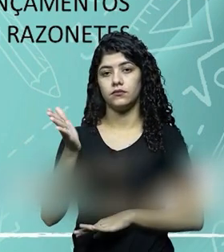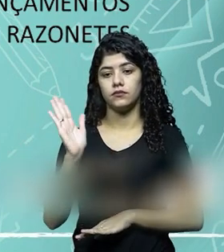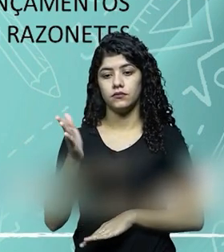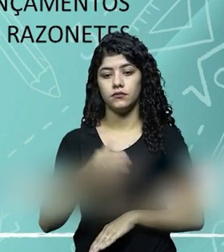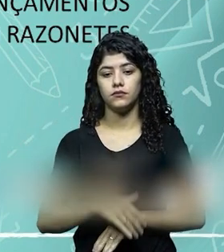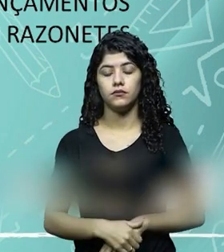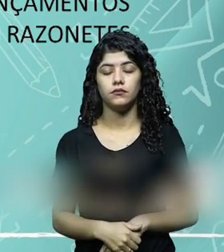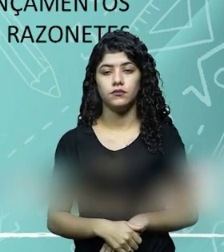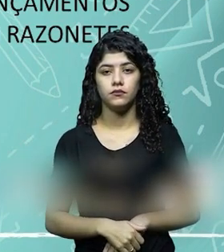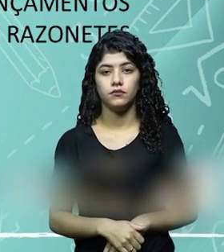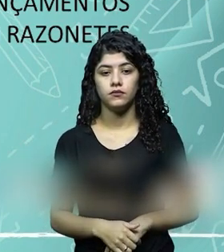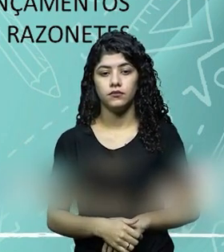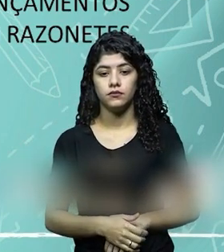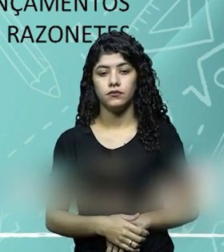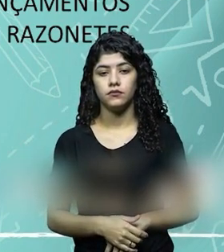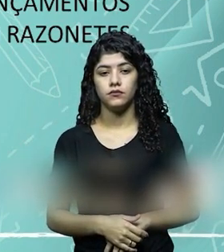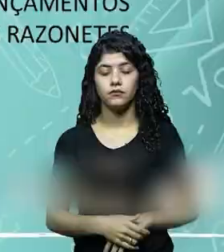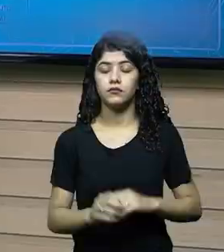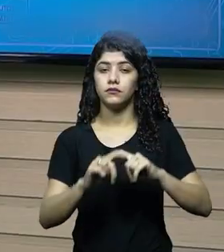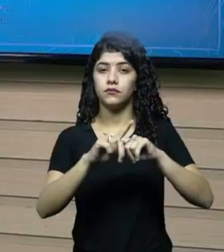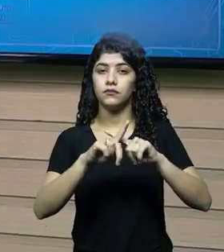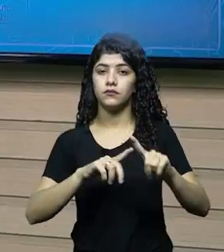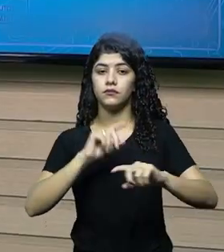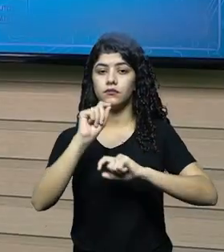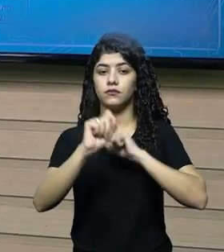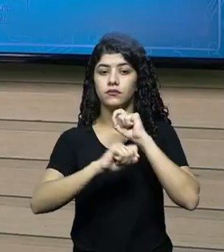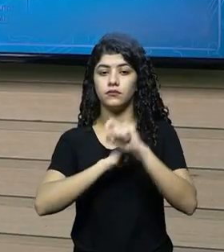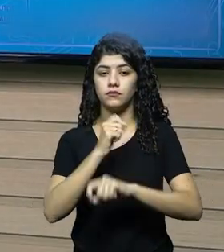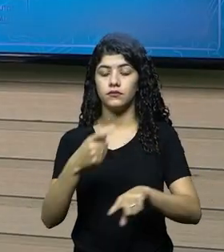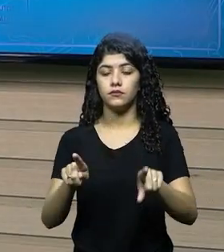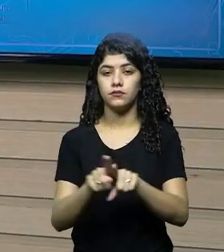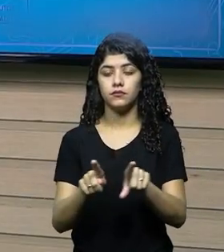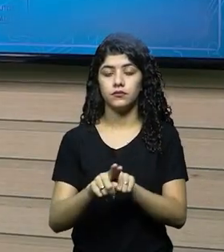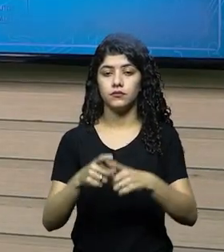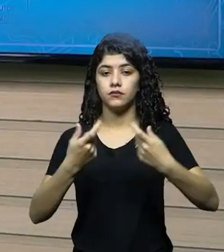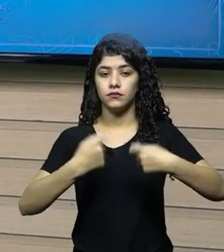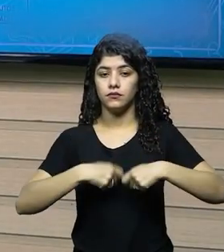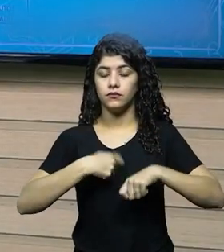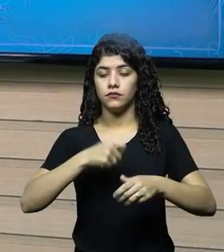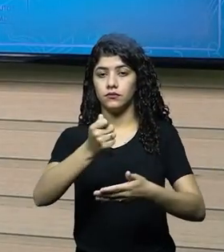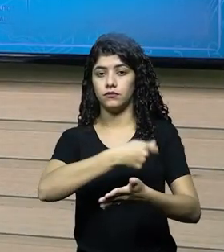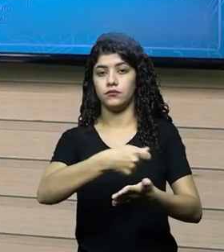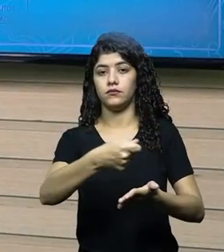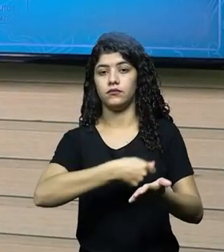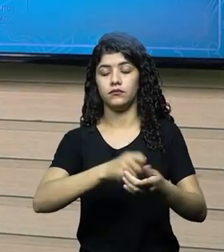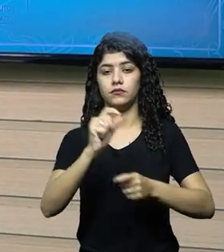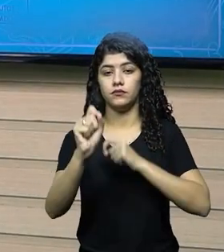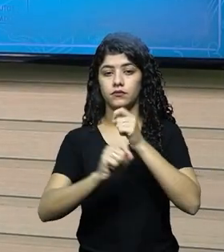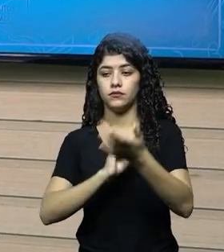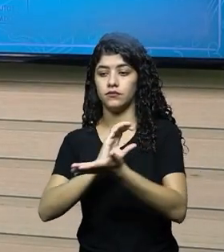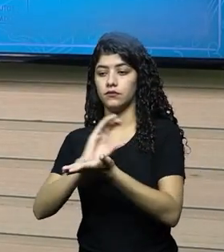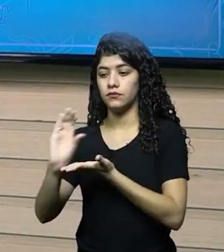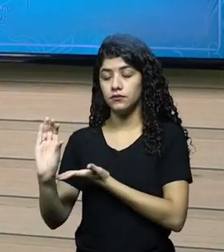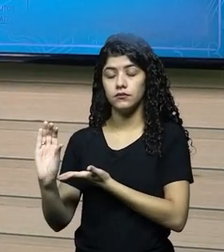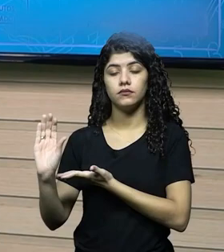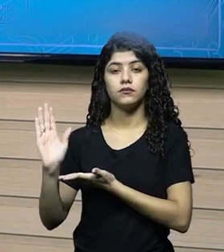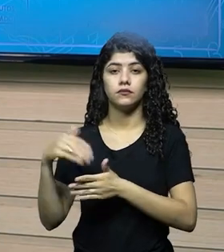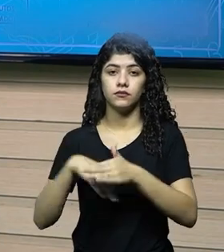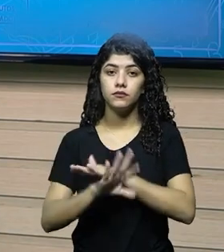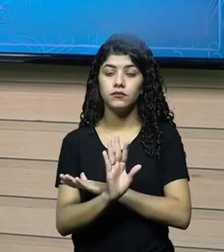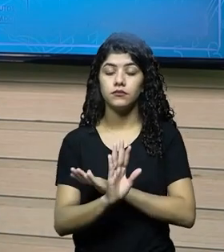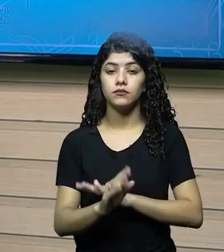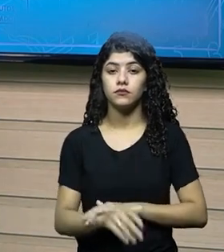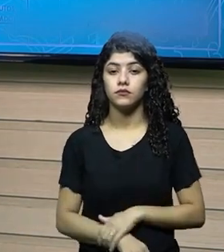fechada na contabilidade, o lançamento está correto, mas só que, também é preciso registrar o quê, professor? A saída do